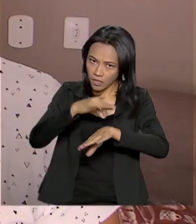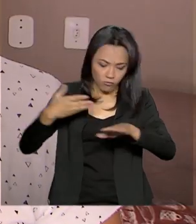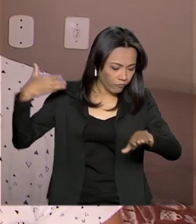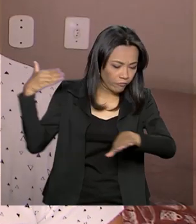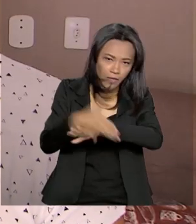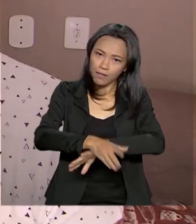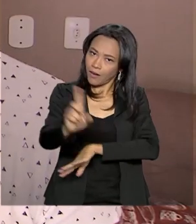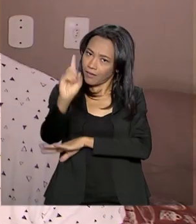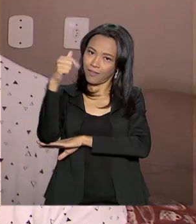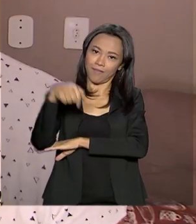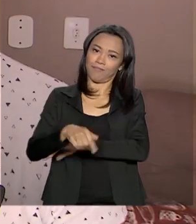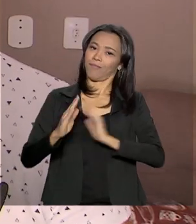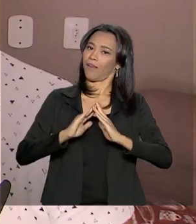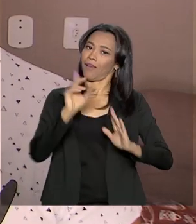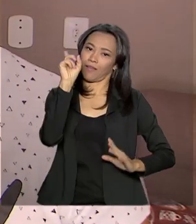chegou e nem vai chegar.